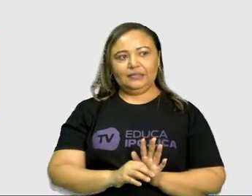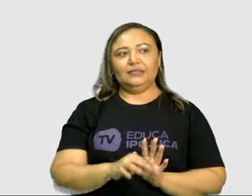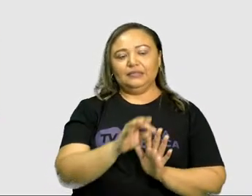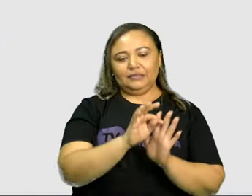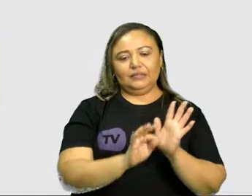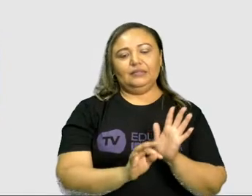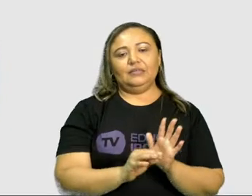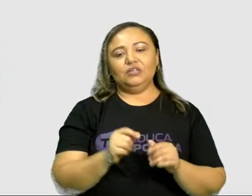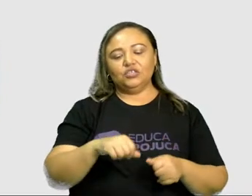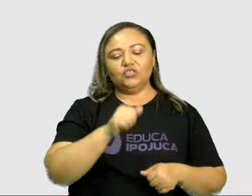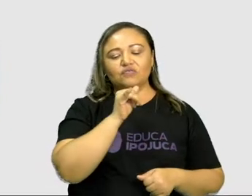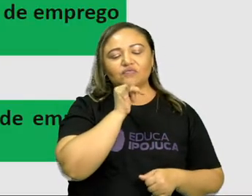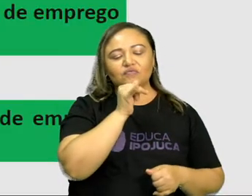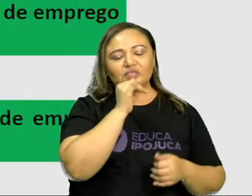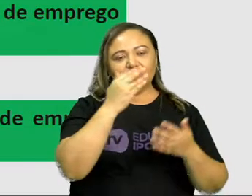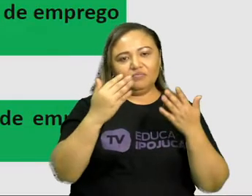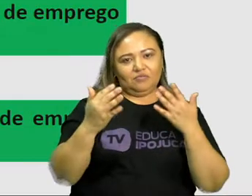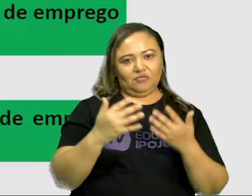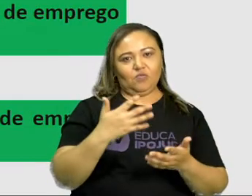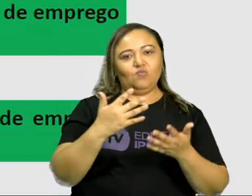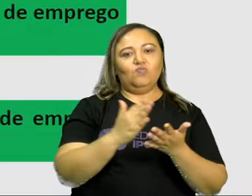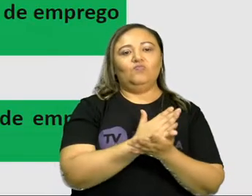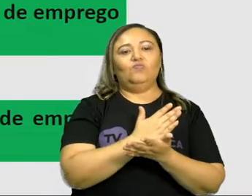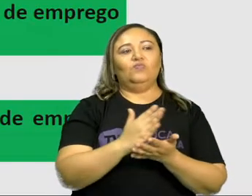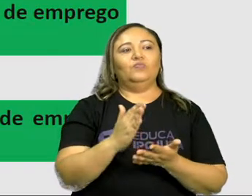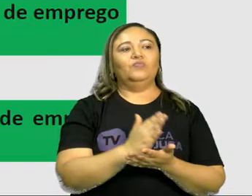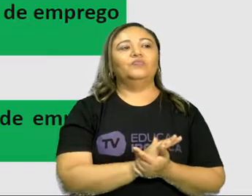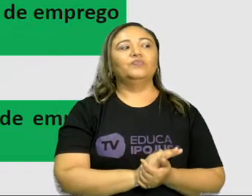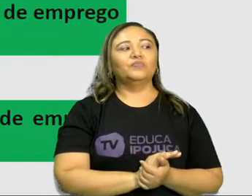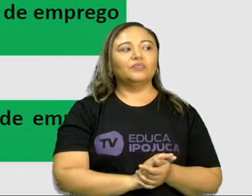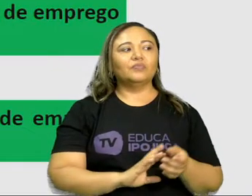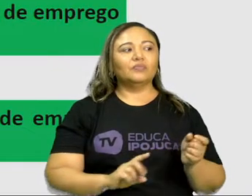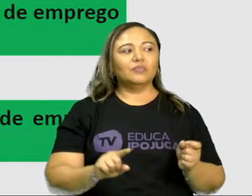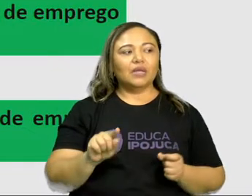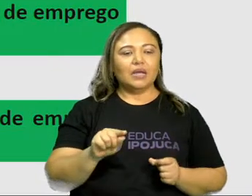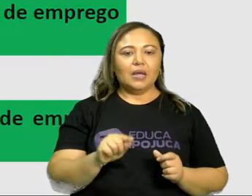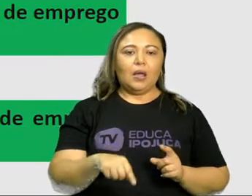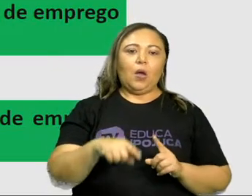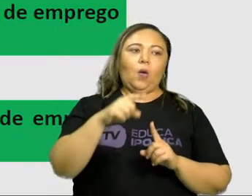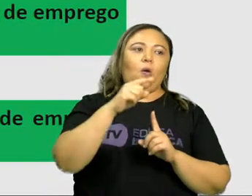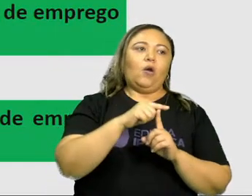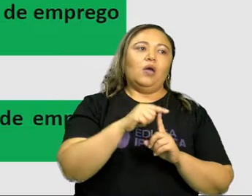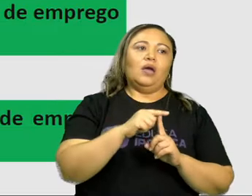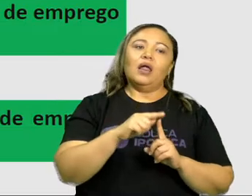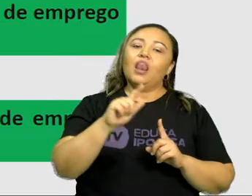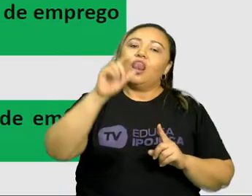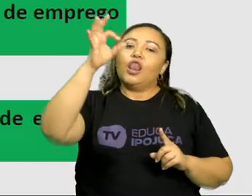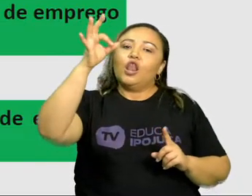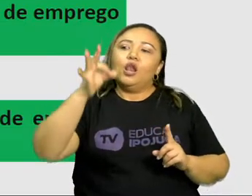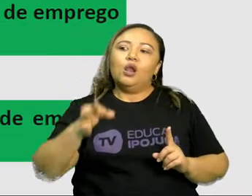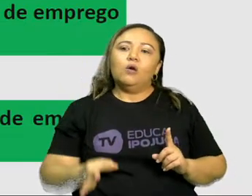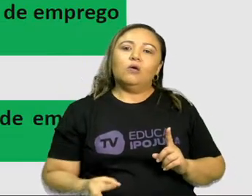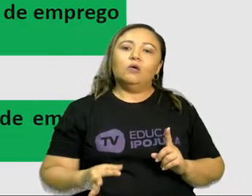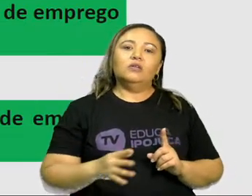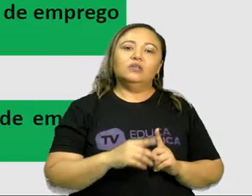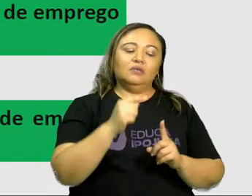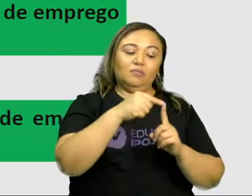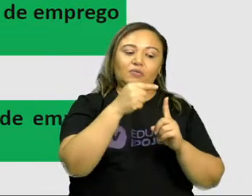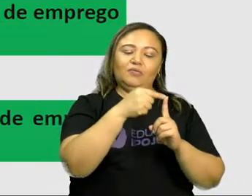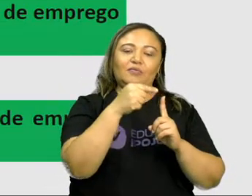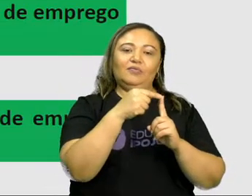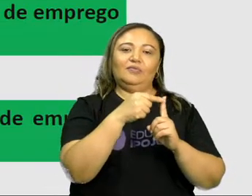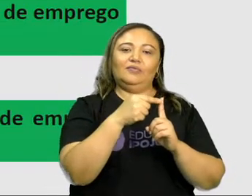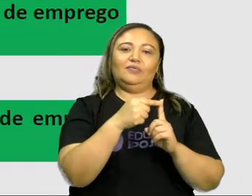exemplos e vou explicar bem direitinho para vocês. Então veja, modalizações lógicas, aquele primeiro exemplo que a gente viu lá.